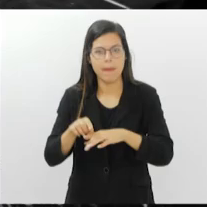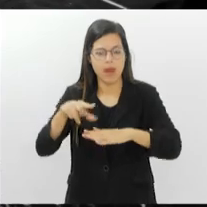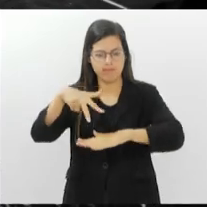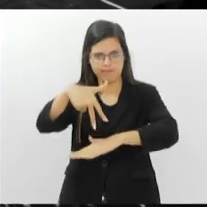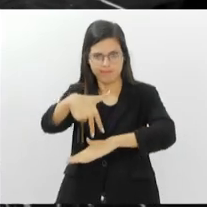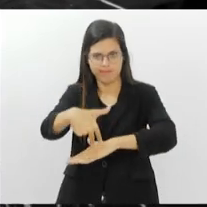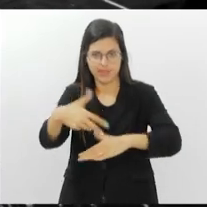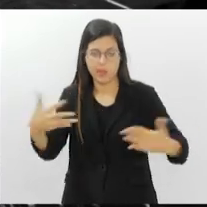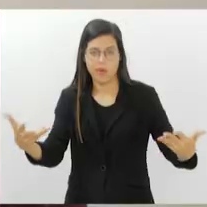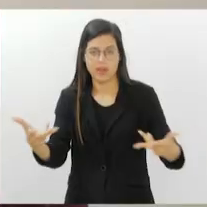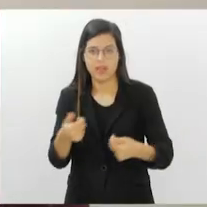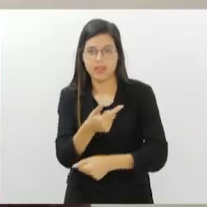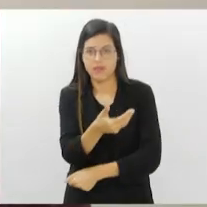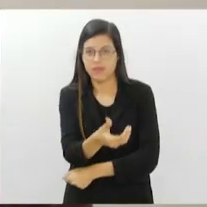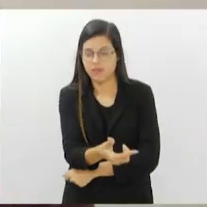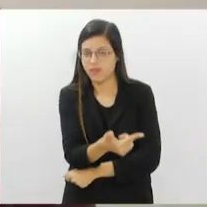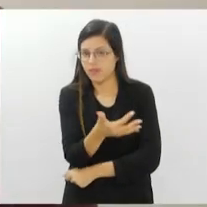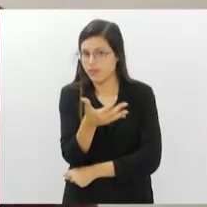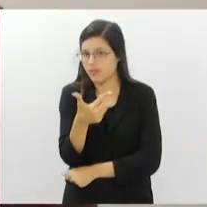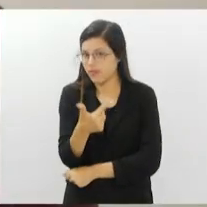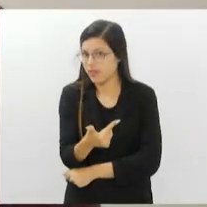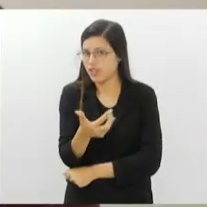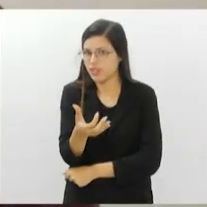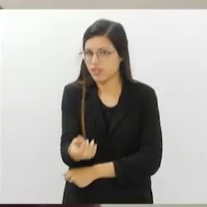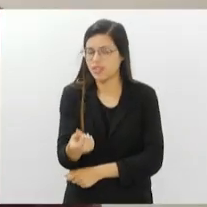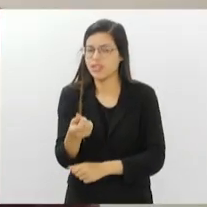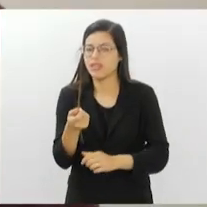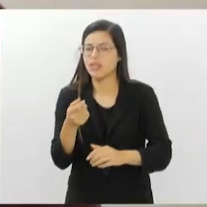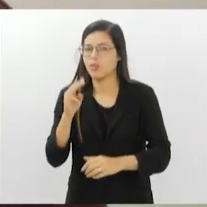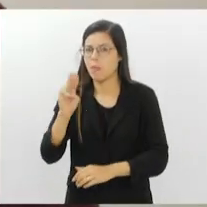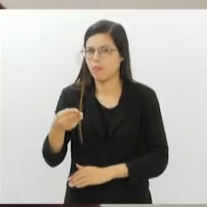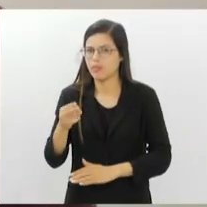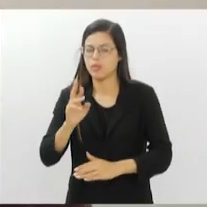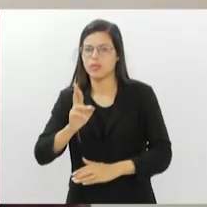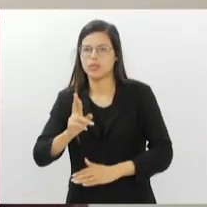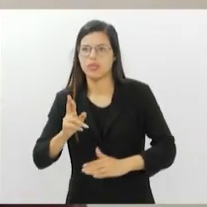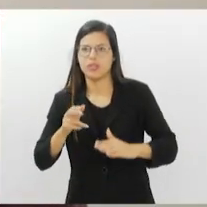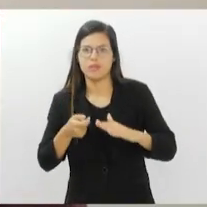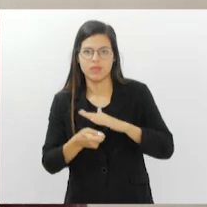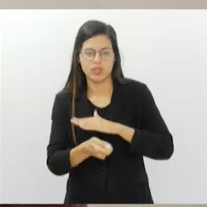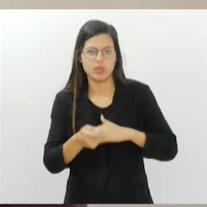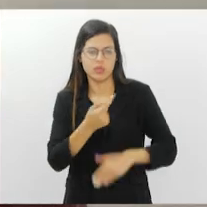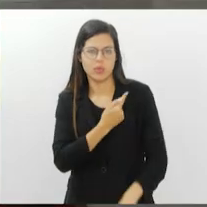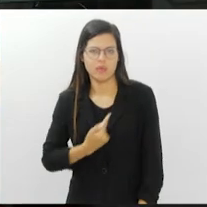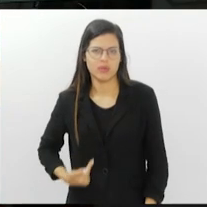São 26 milhões de reais investidos no ano de 2024 pelo governo do Estado.